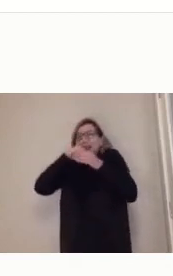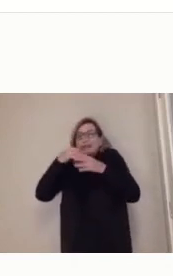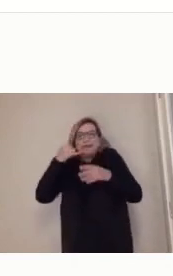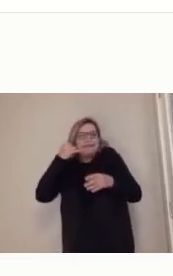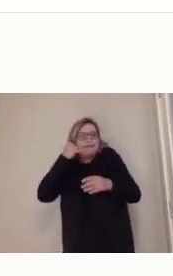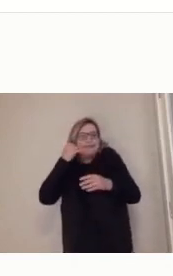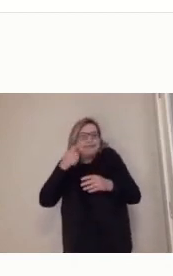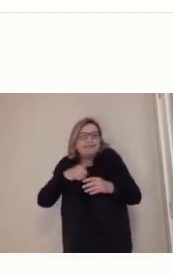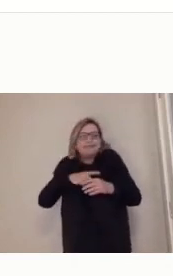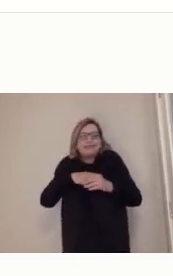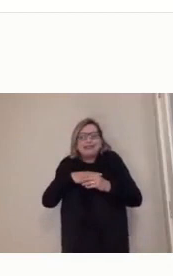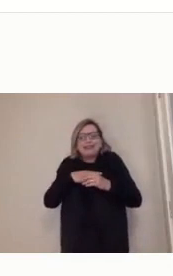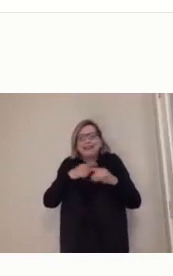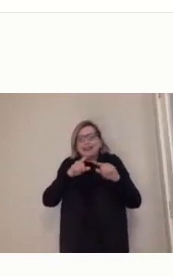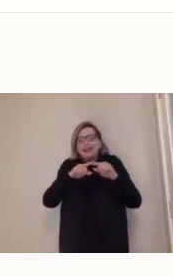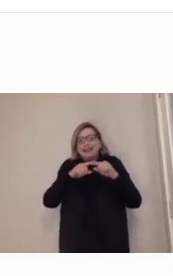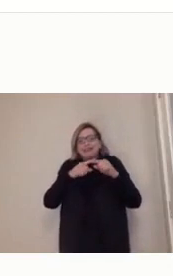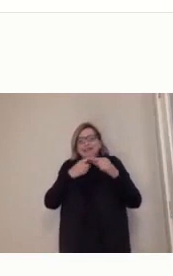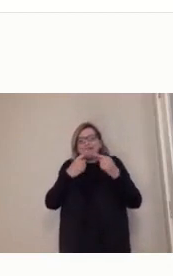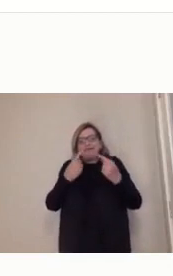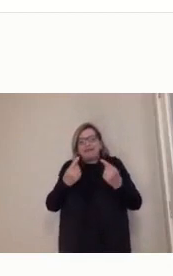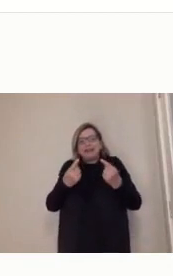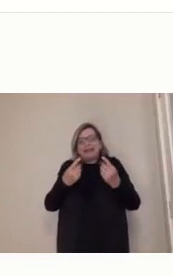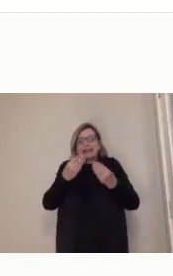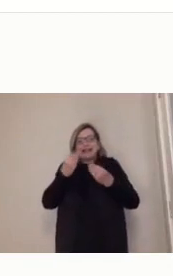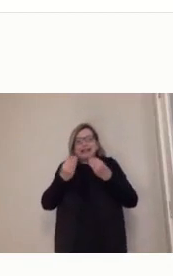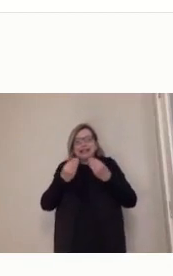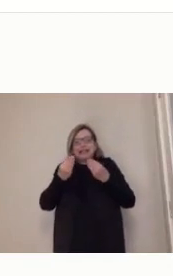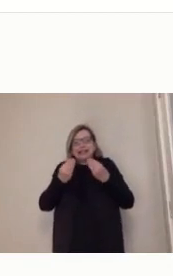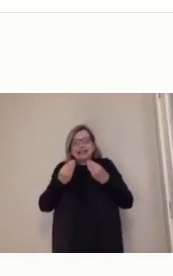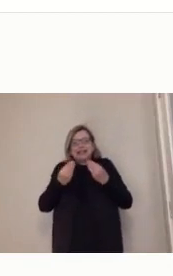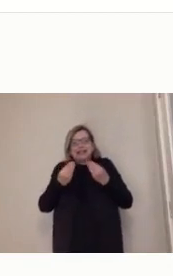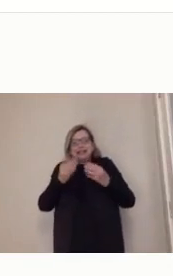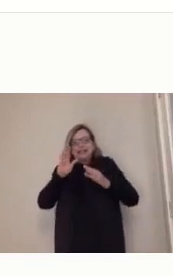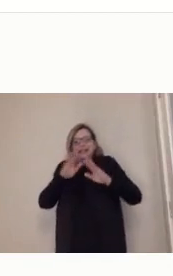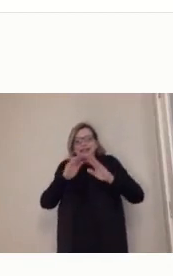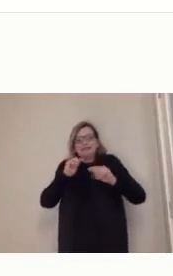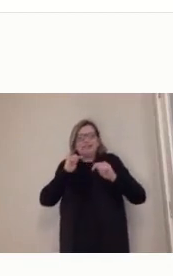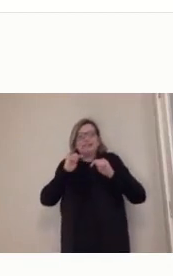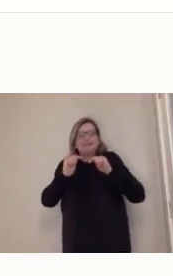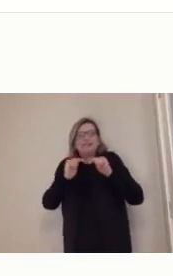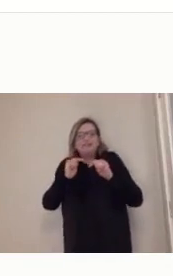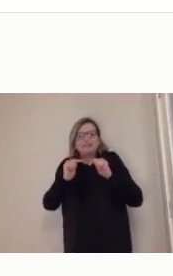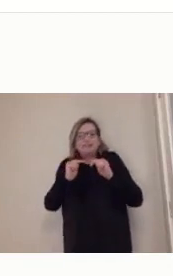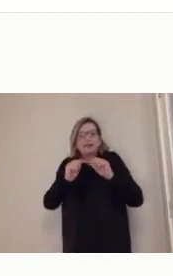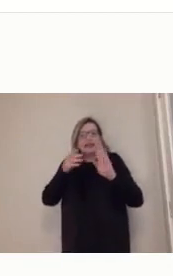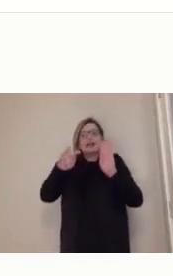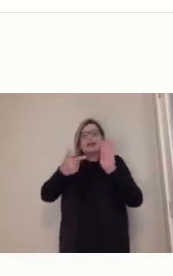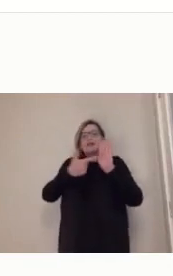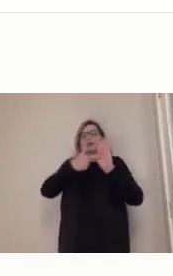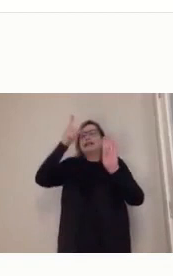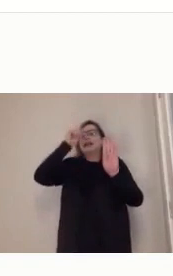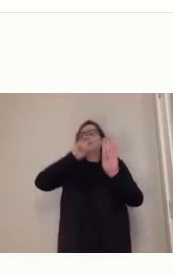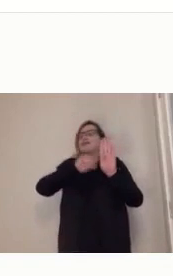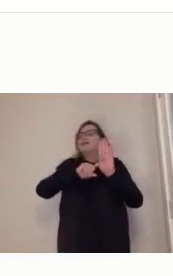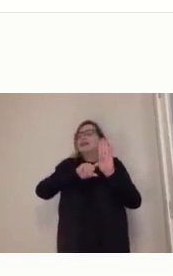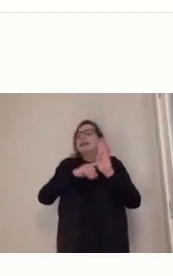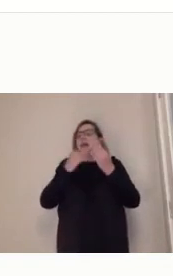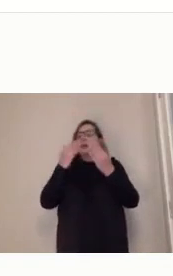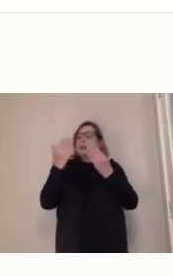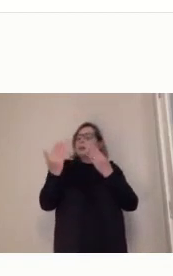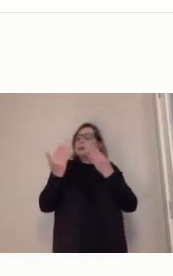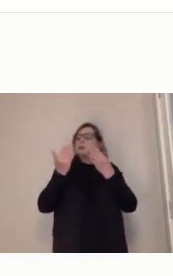trabalham muito com as questões metafóricas, eles fazem analogias, né? Ele vai fazer essa relação dizendo que